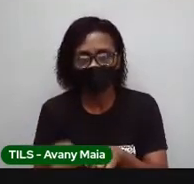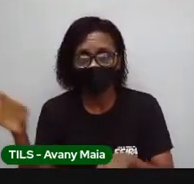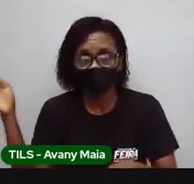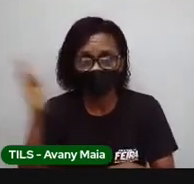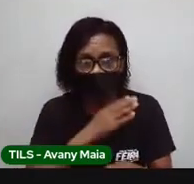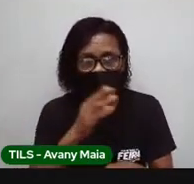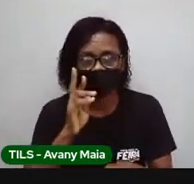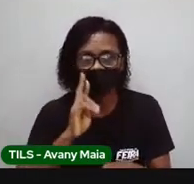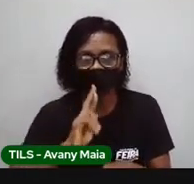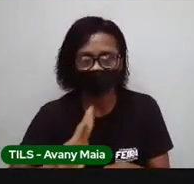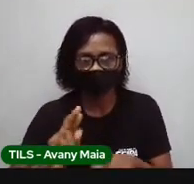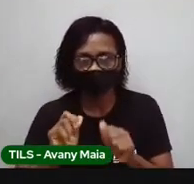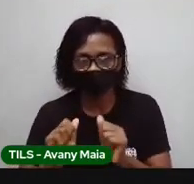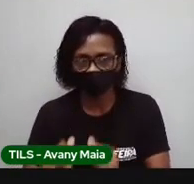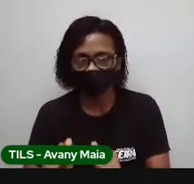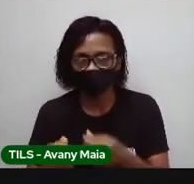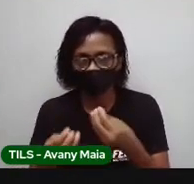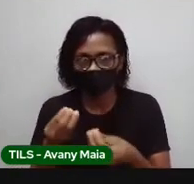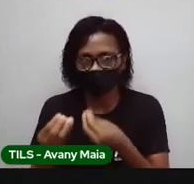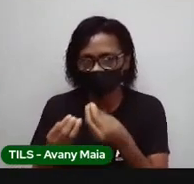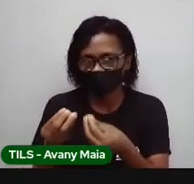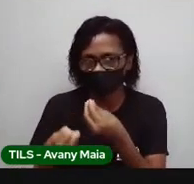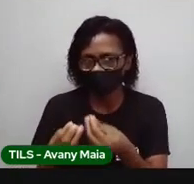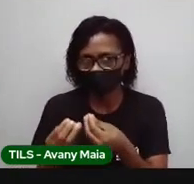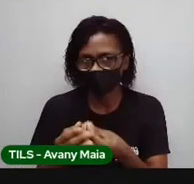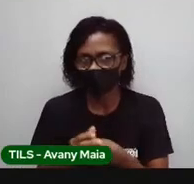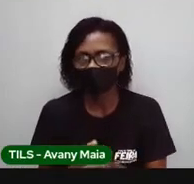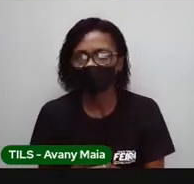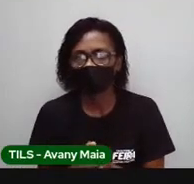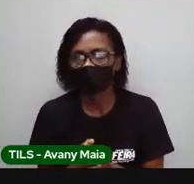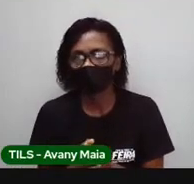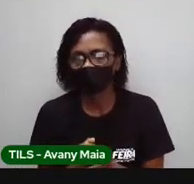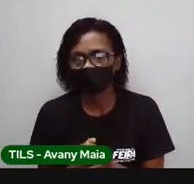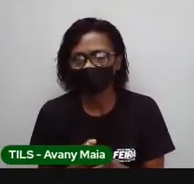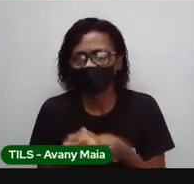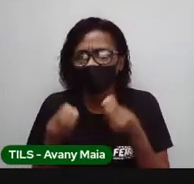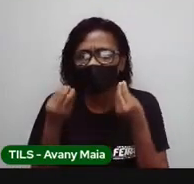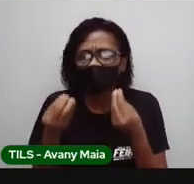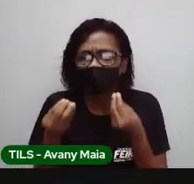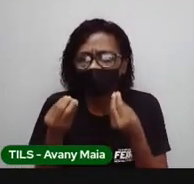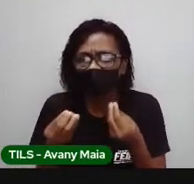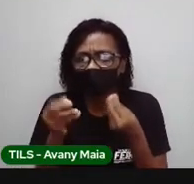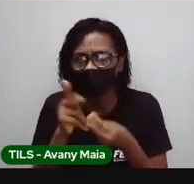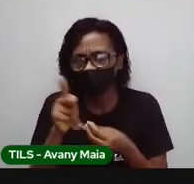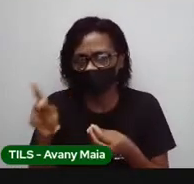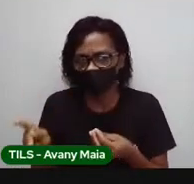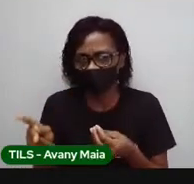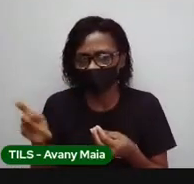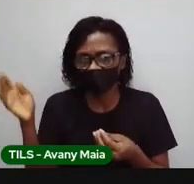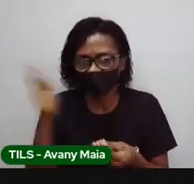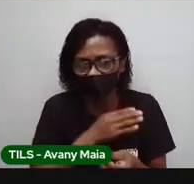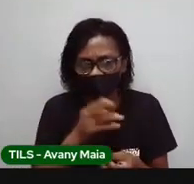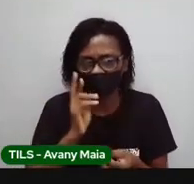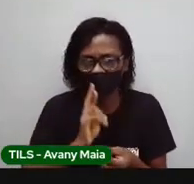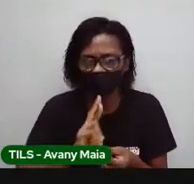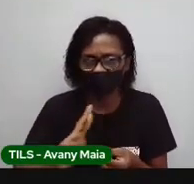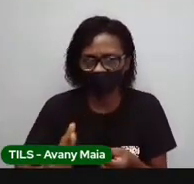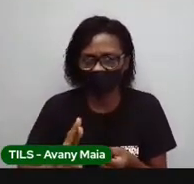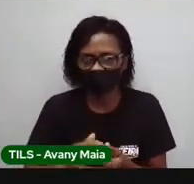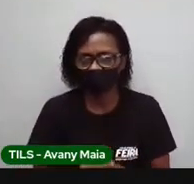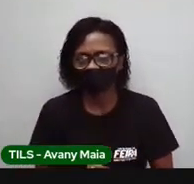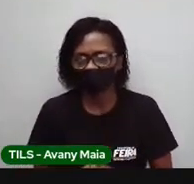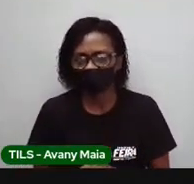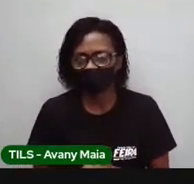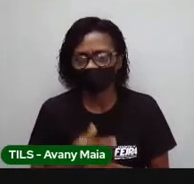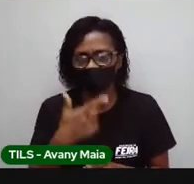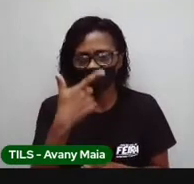rápido de fazer isso. Como é um jeito mais rápido, professor? Olha só. Dois